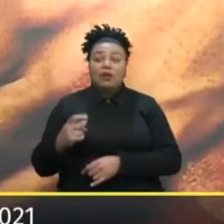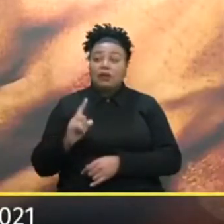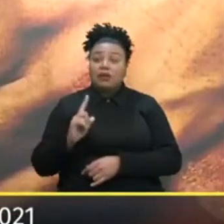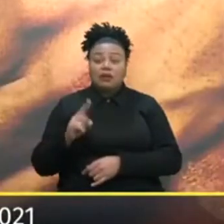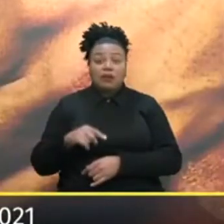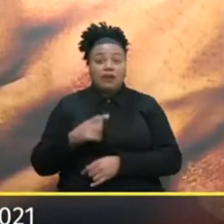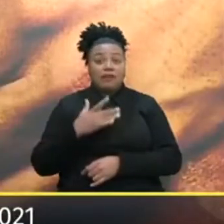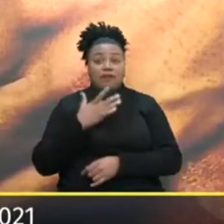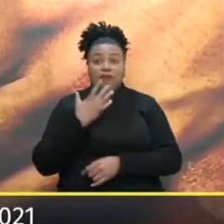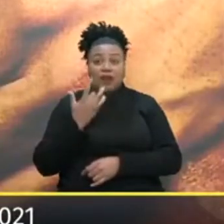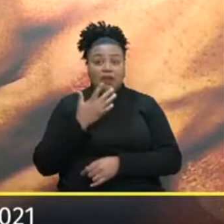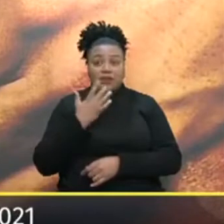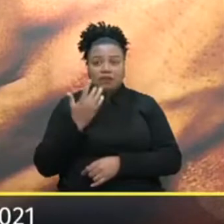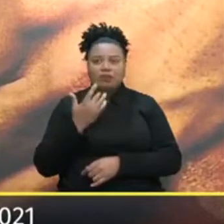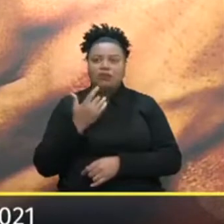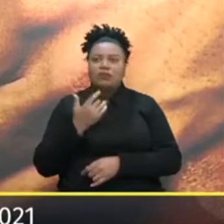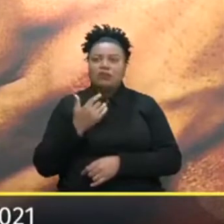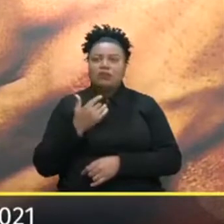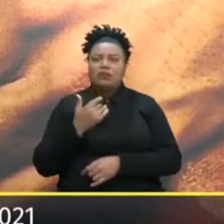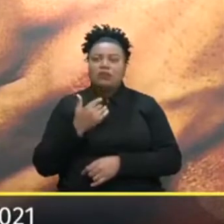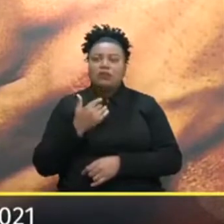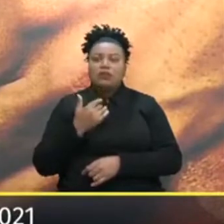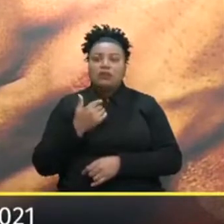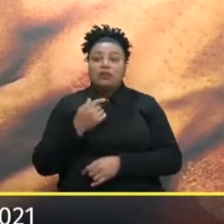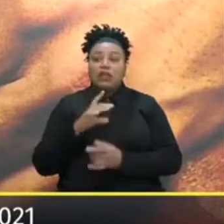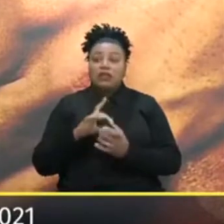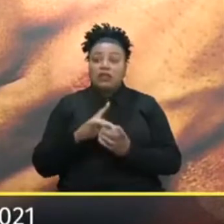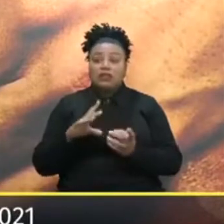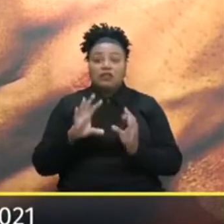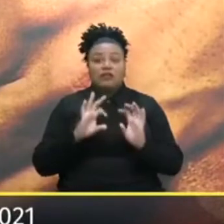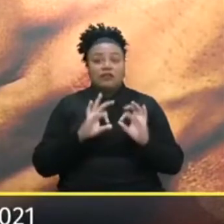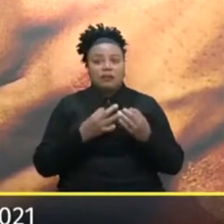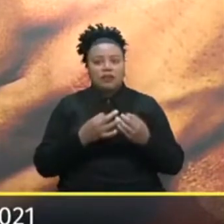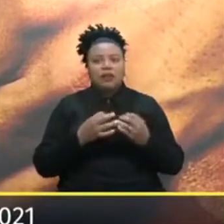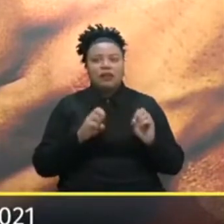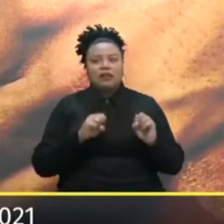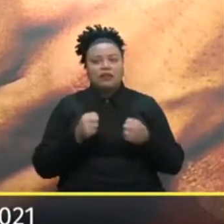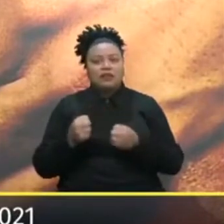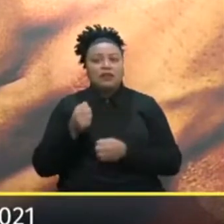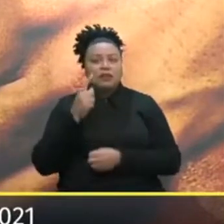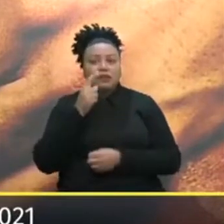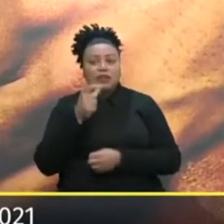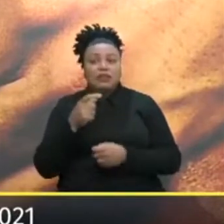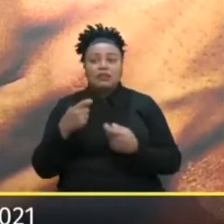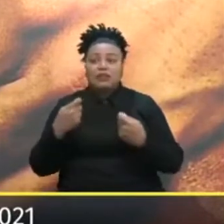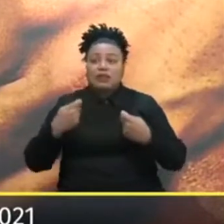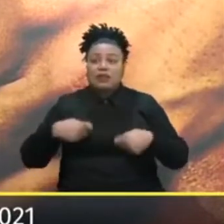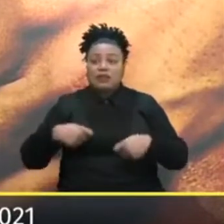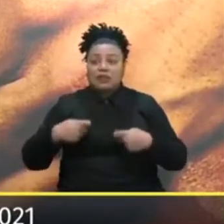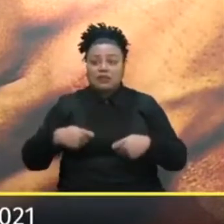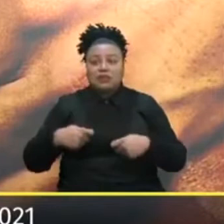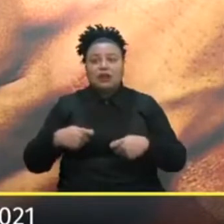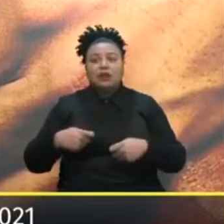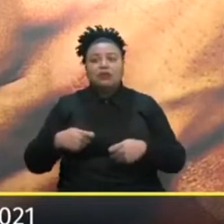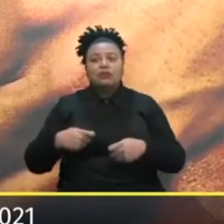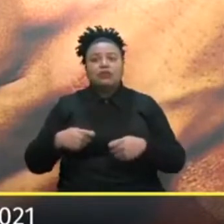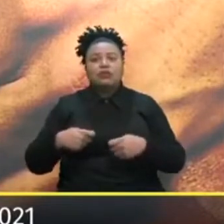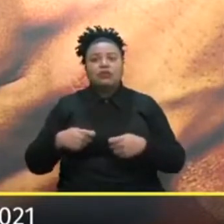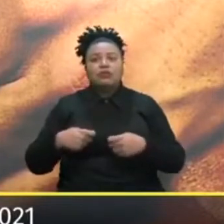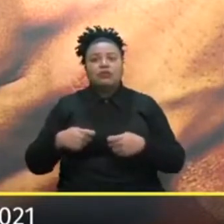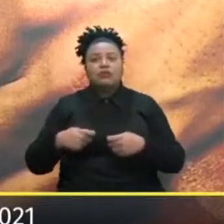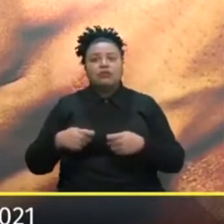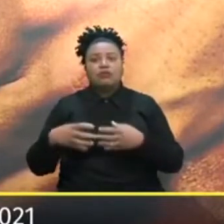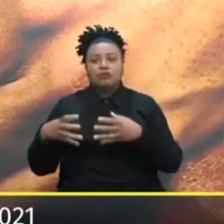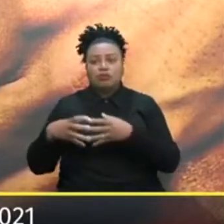fácil Não é fácil Deixo do nosso negócio Deixo da nossa família Para estar defendendo O interesse E as necessidades De uma Grande